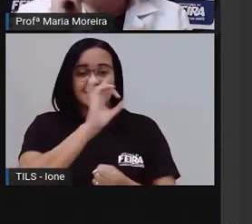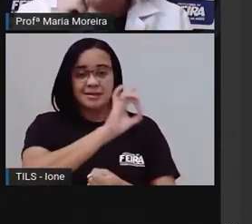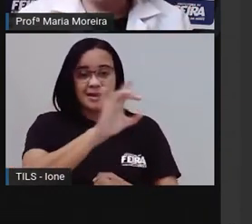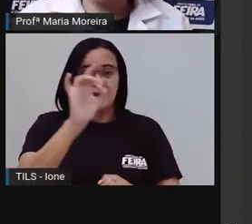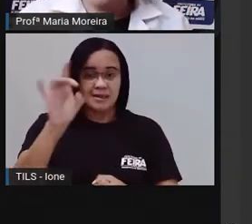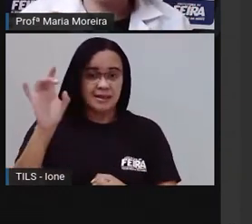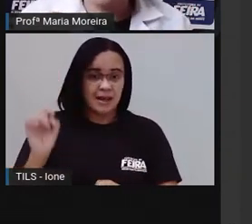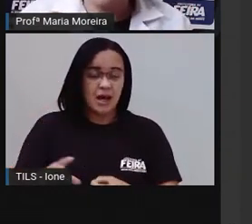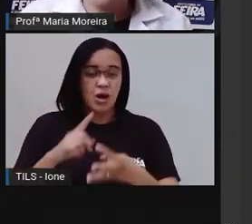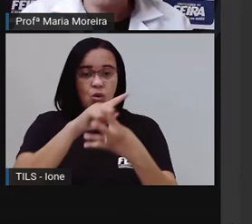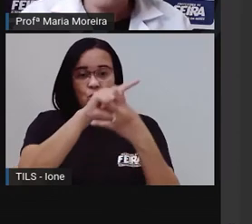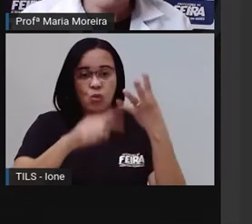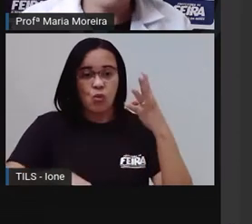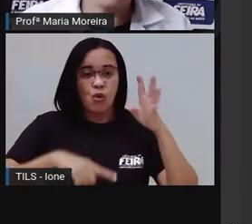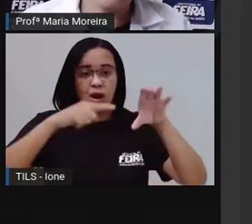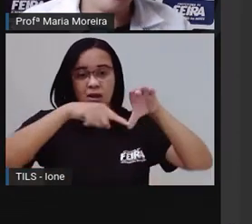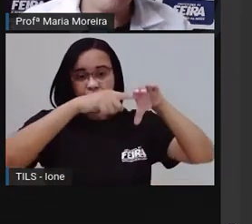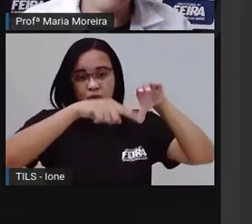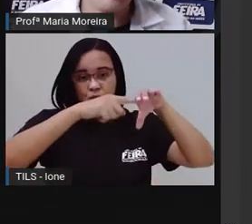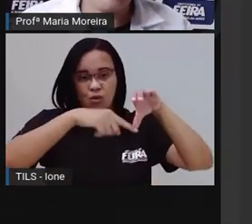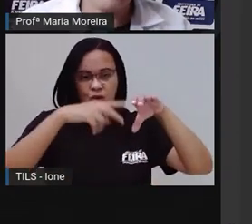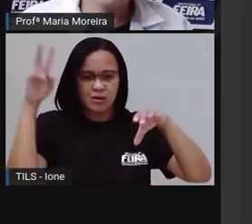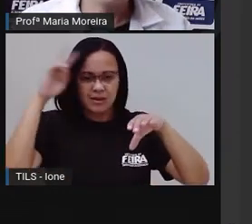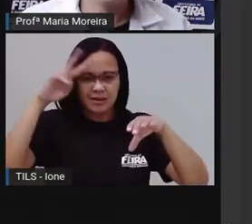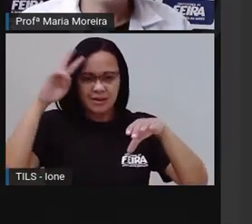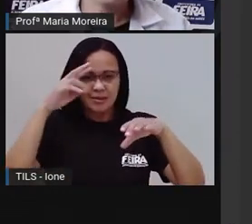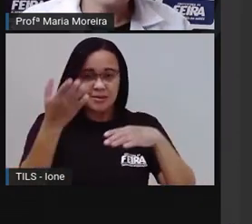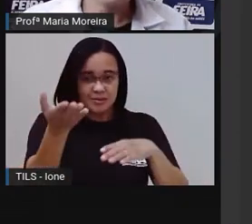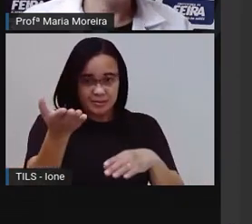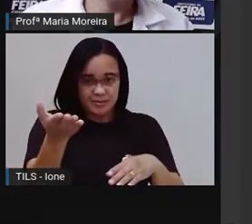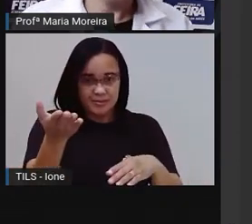rodas, como a Pró fez lá no desenho. Então, seria o quê, ó?